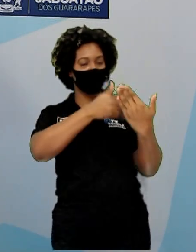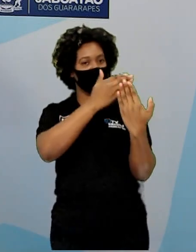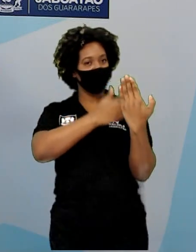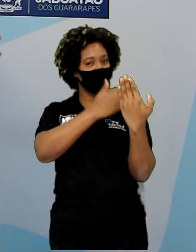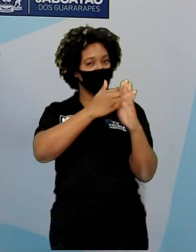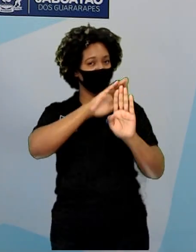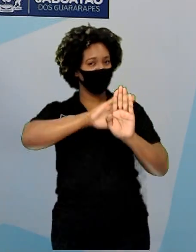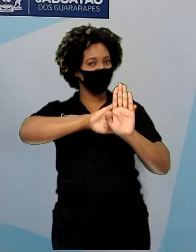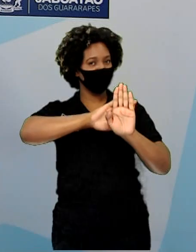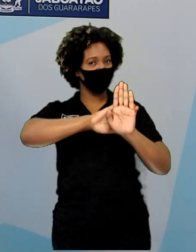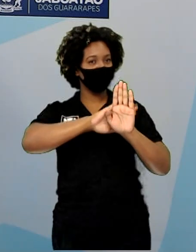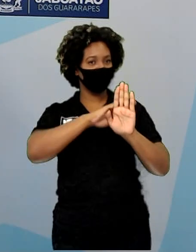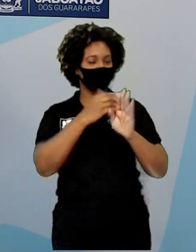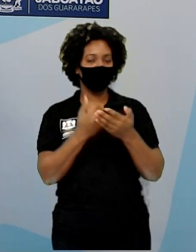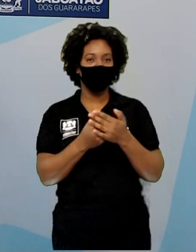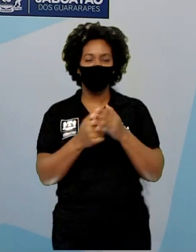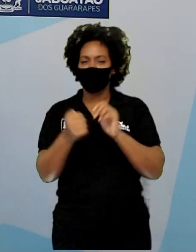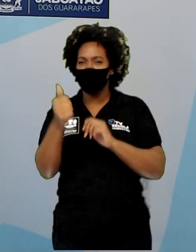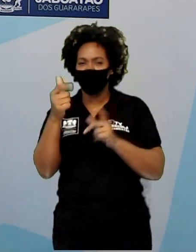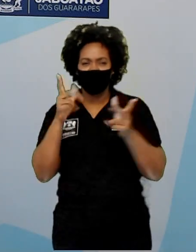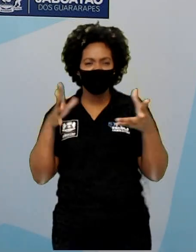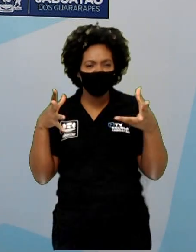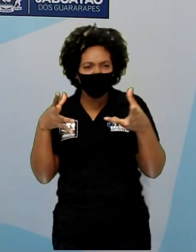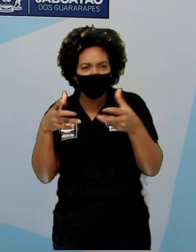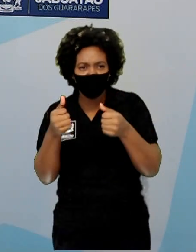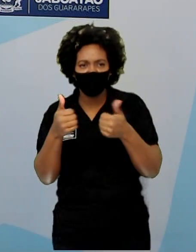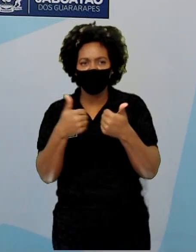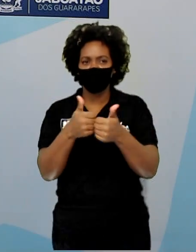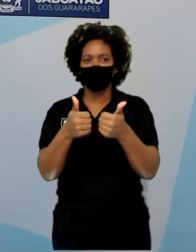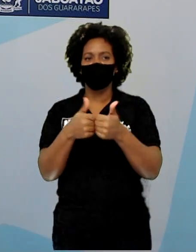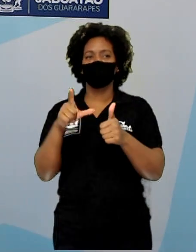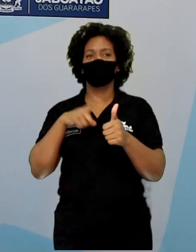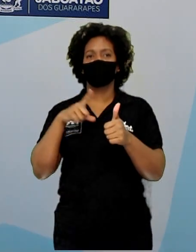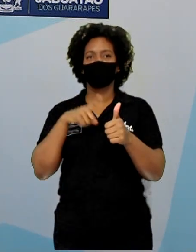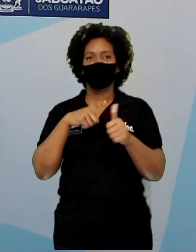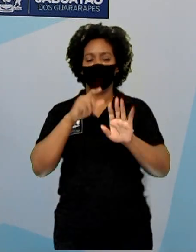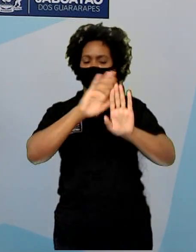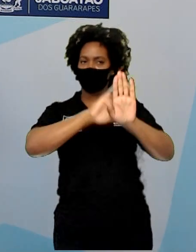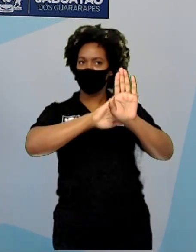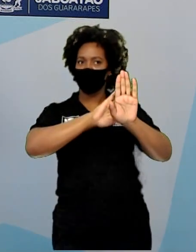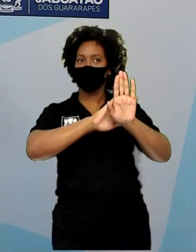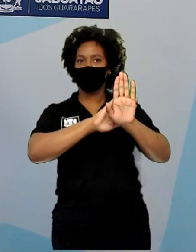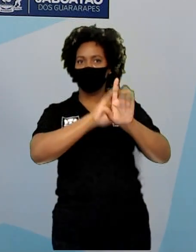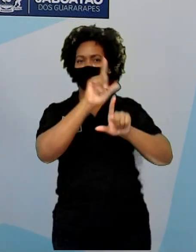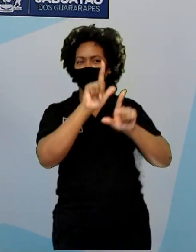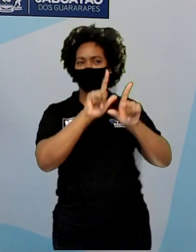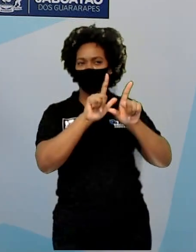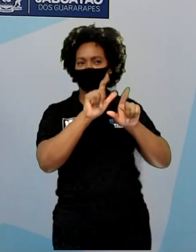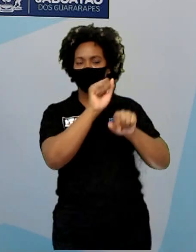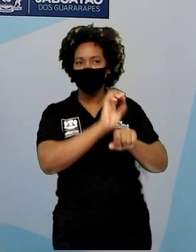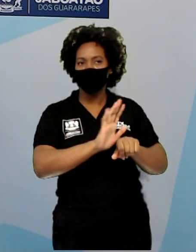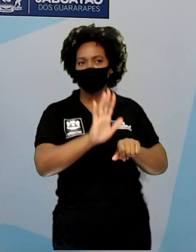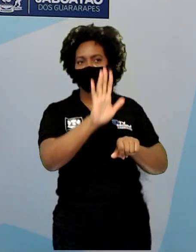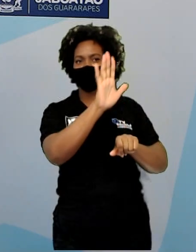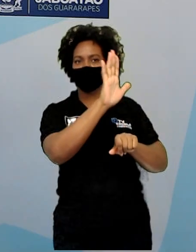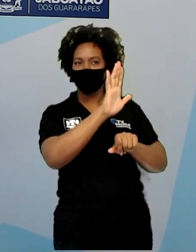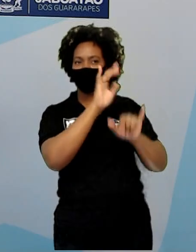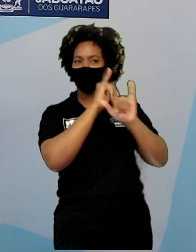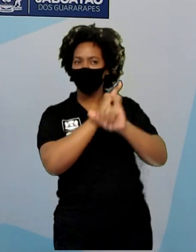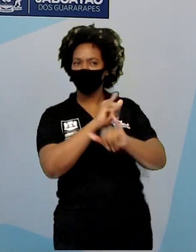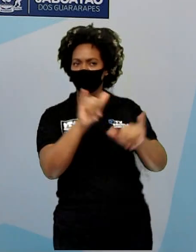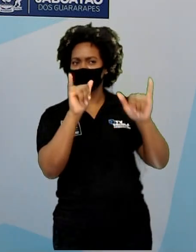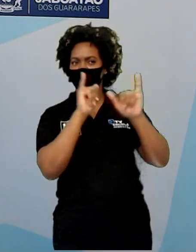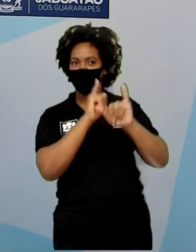Quase todos os ônibus têm, né? É muito, muito difícil hoje em dia você encontrar um ônibus que não tem aquela parte